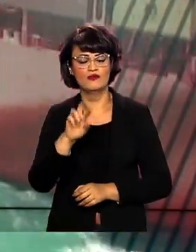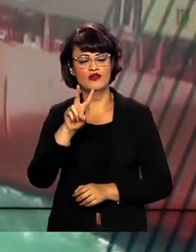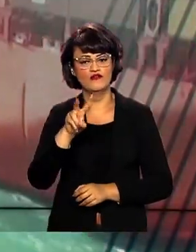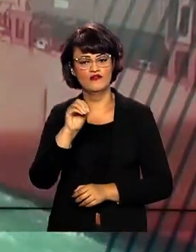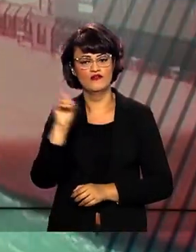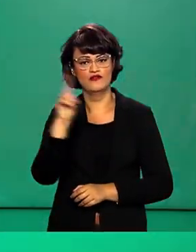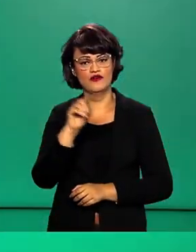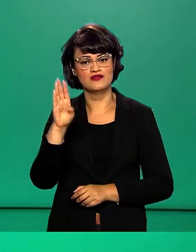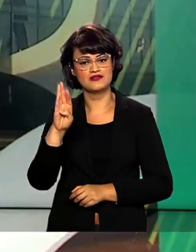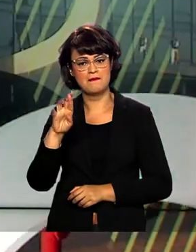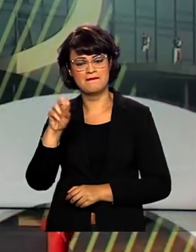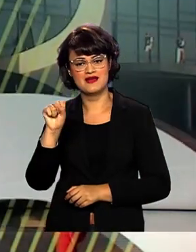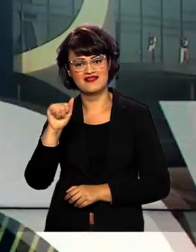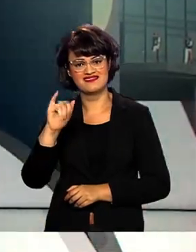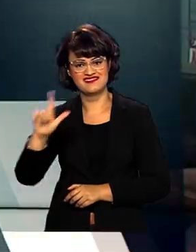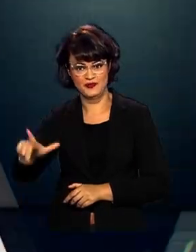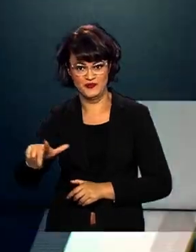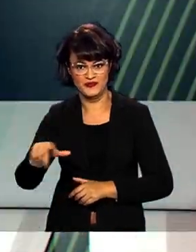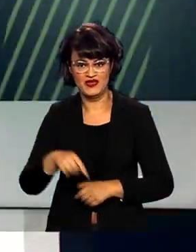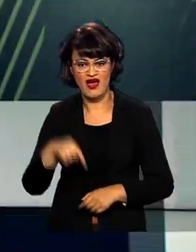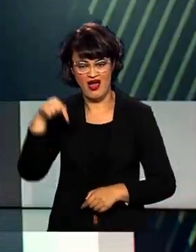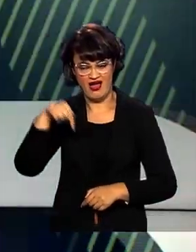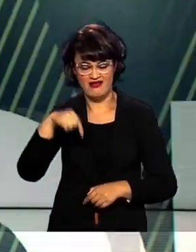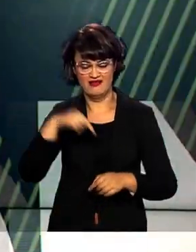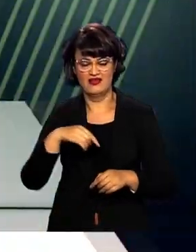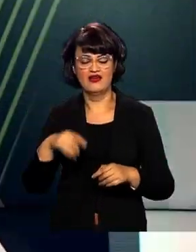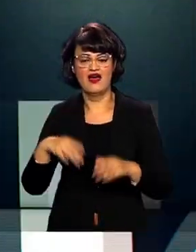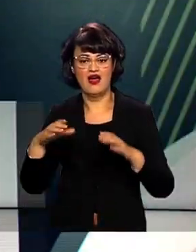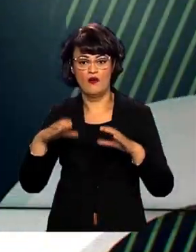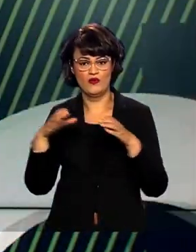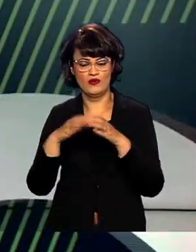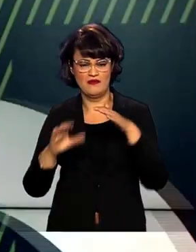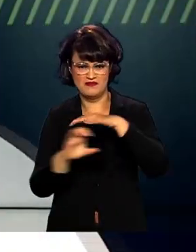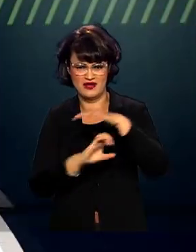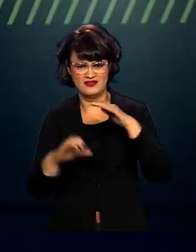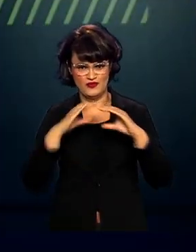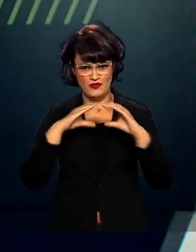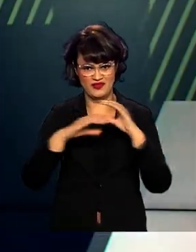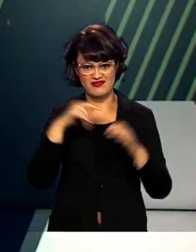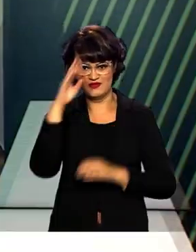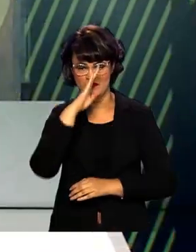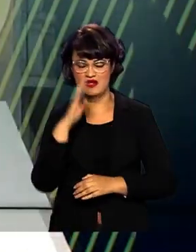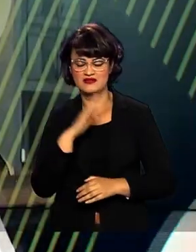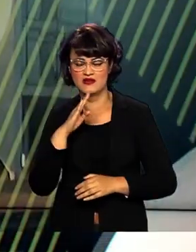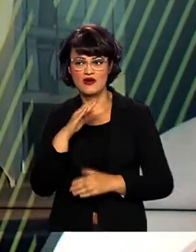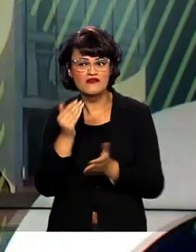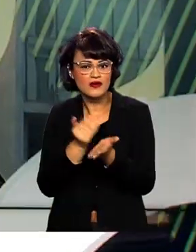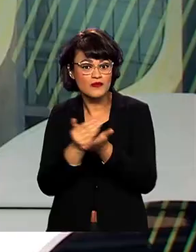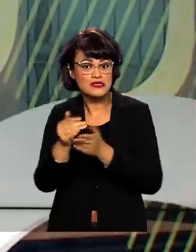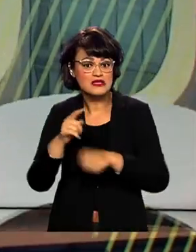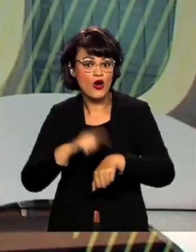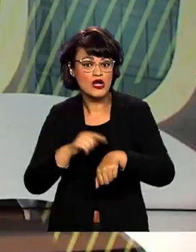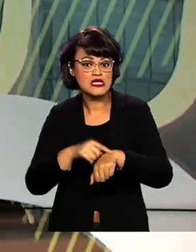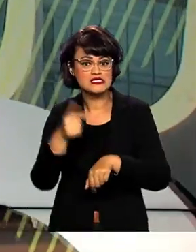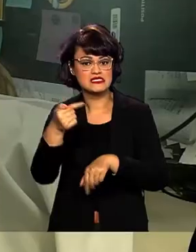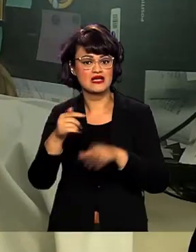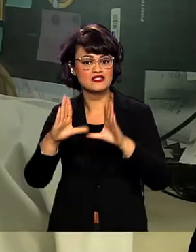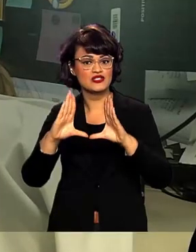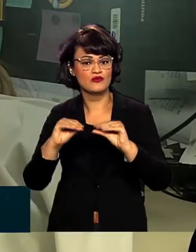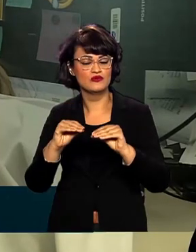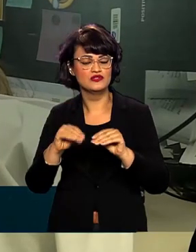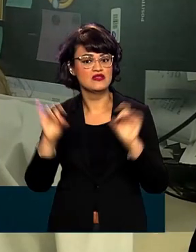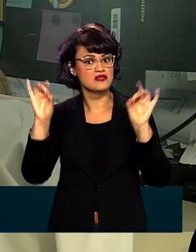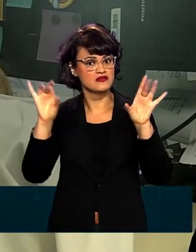no ar. Produzido pela equipe aqui da Empresa Brasil de Comunicação, o programa terá logo mais às 7 da noite uma edição